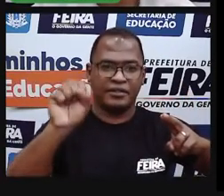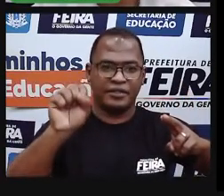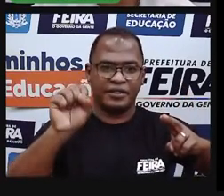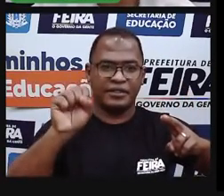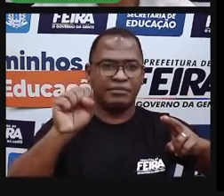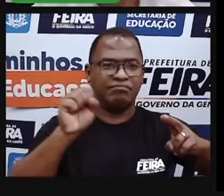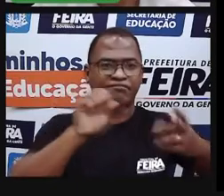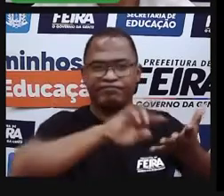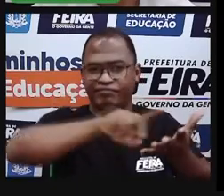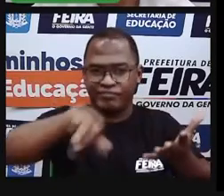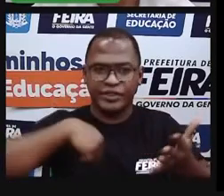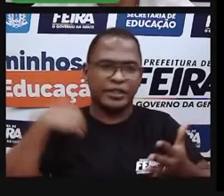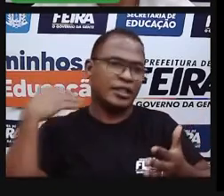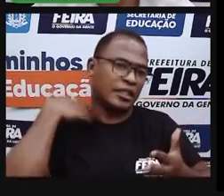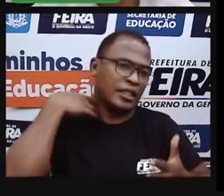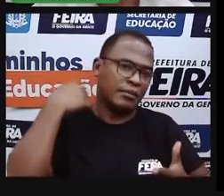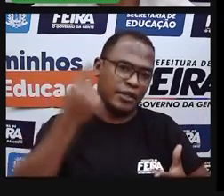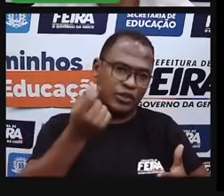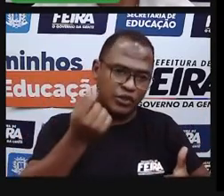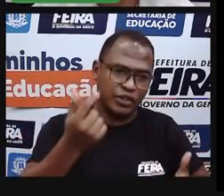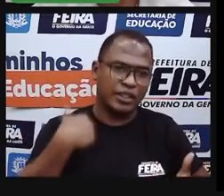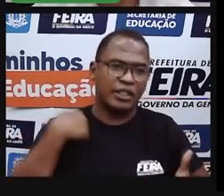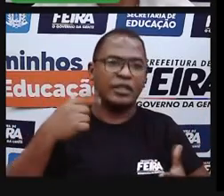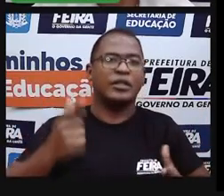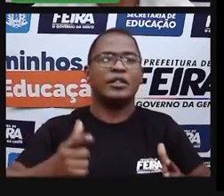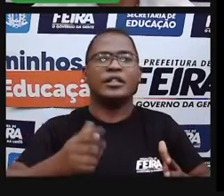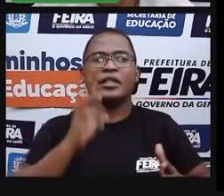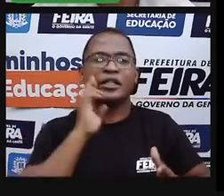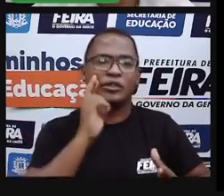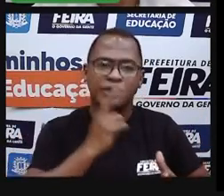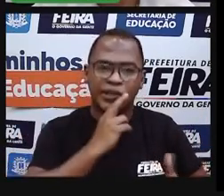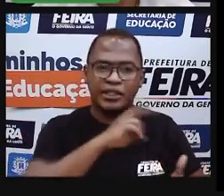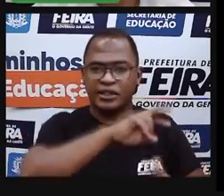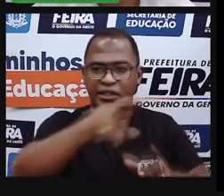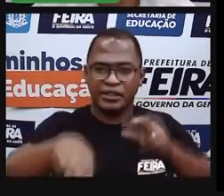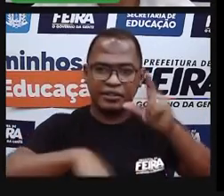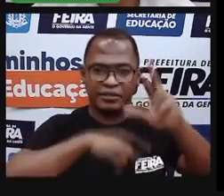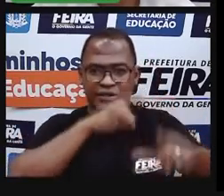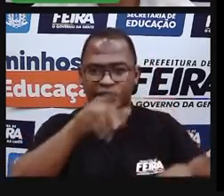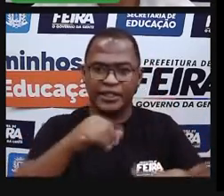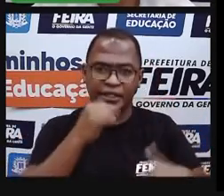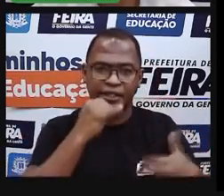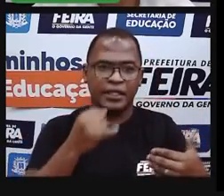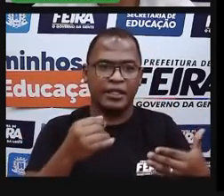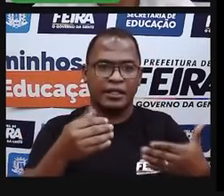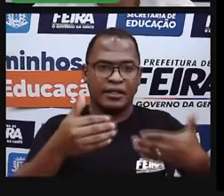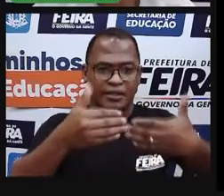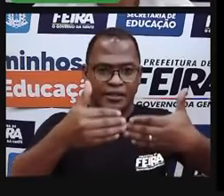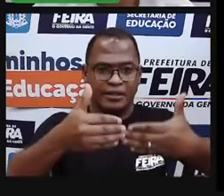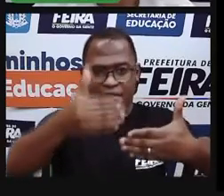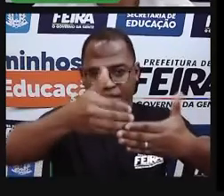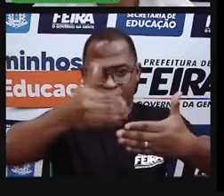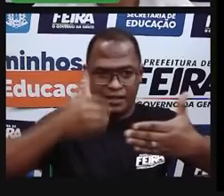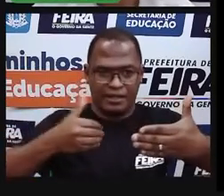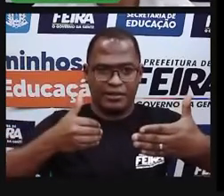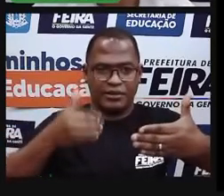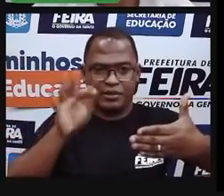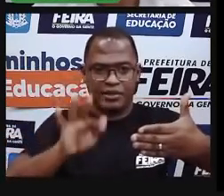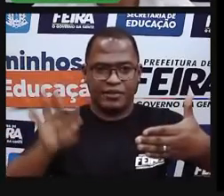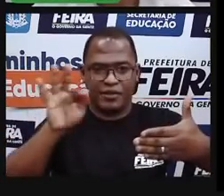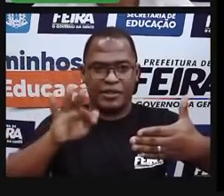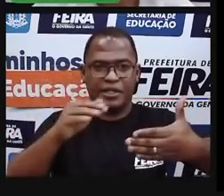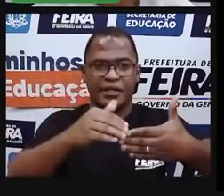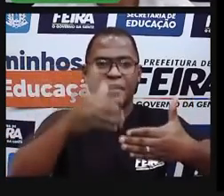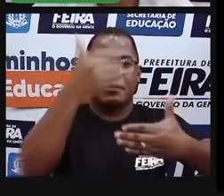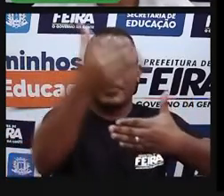de gente transitando de um lado para o outro. Mas tem uma pergunta que não quer calar. O que existe por trás daquele portãozinho ali? Vamos descobrir?